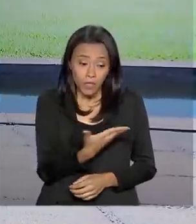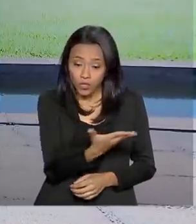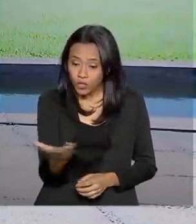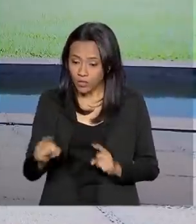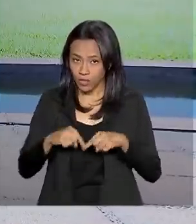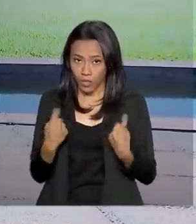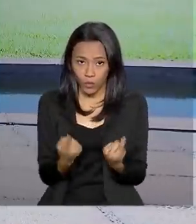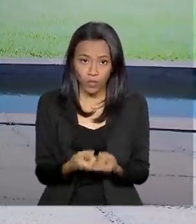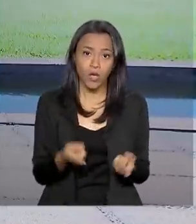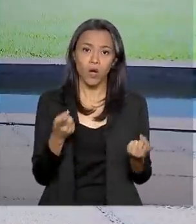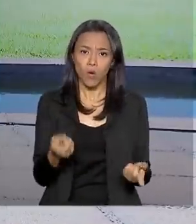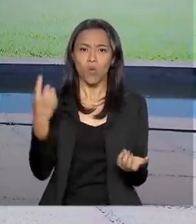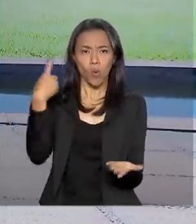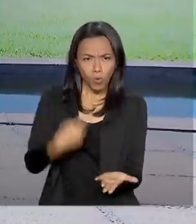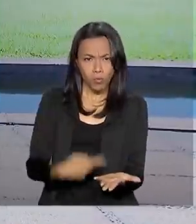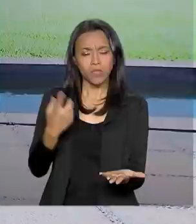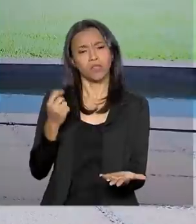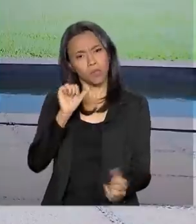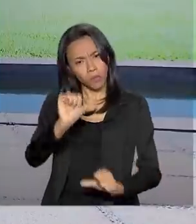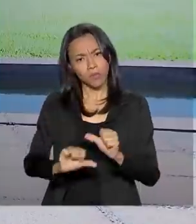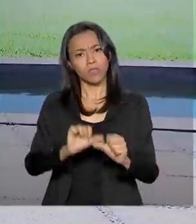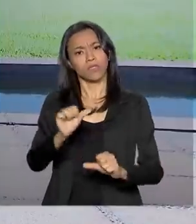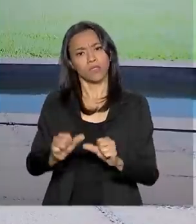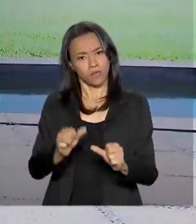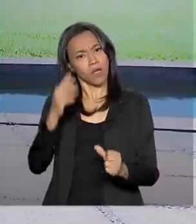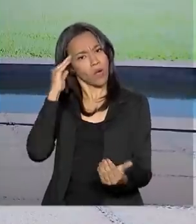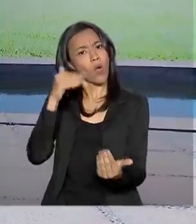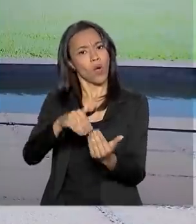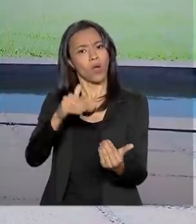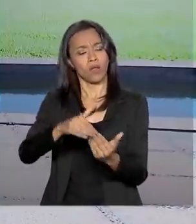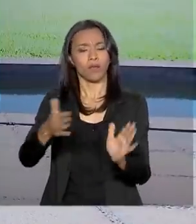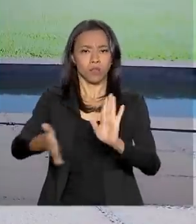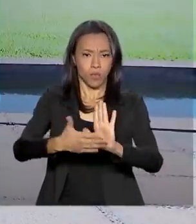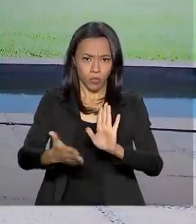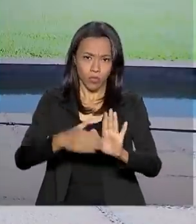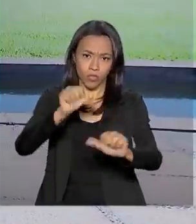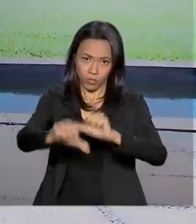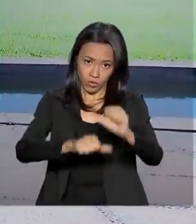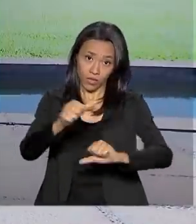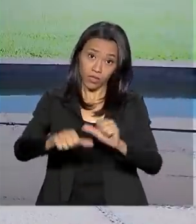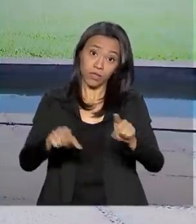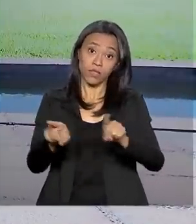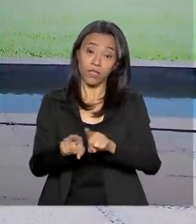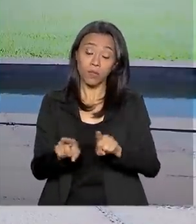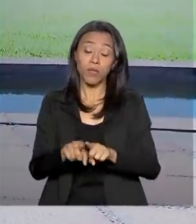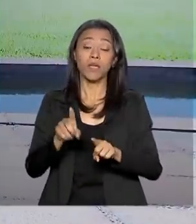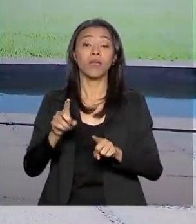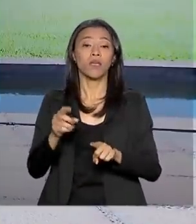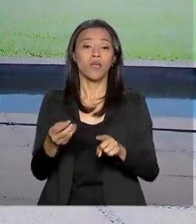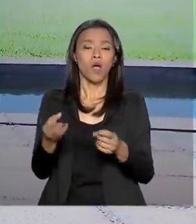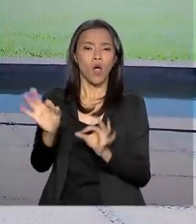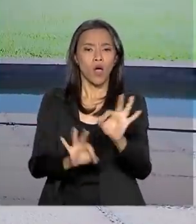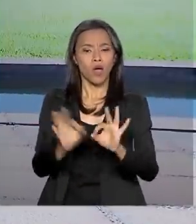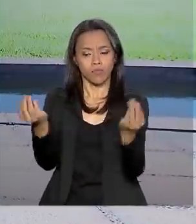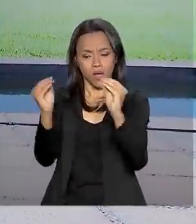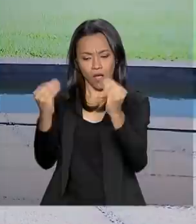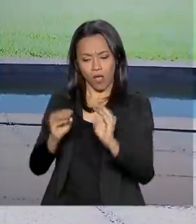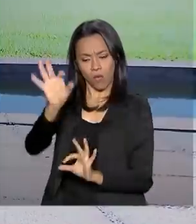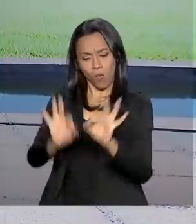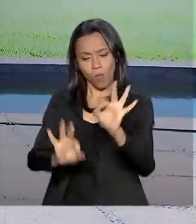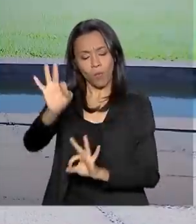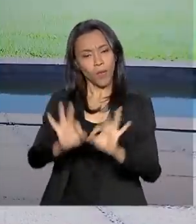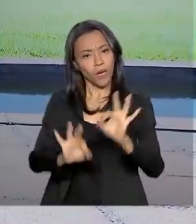das reformas, também da revisão do Pacto Federativo e também em prol de um plano nacional de segurança